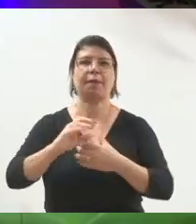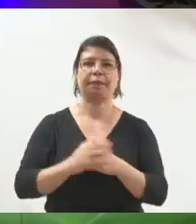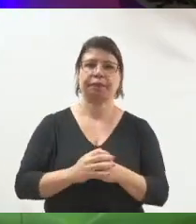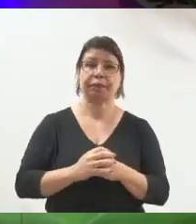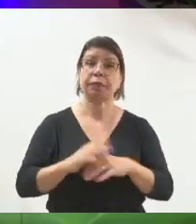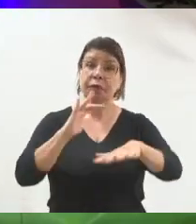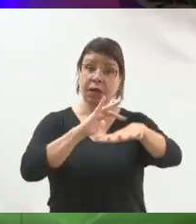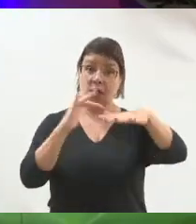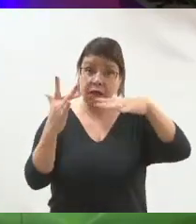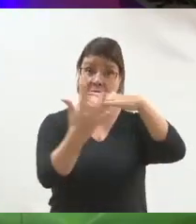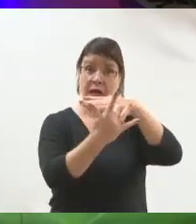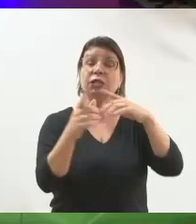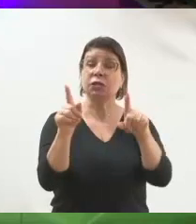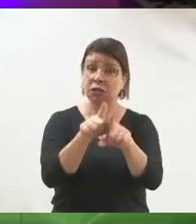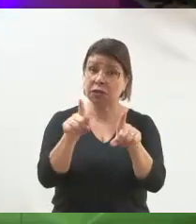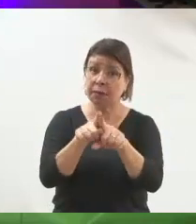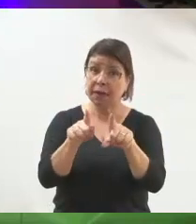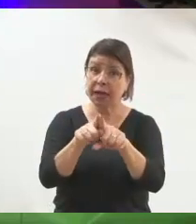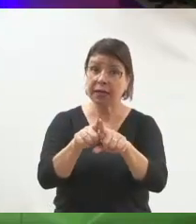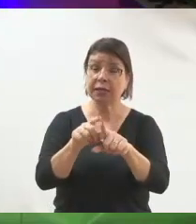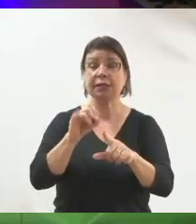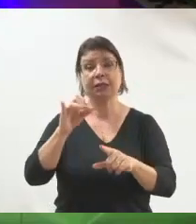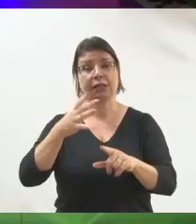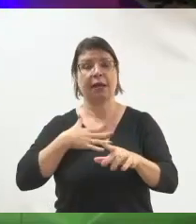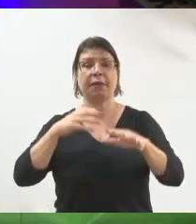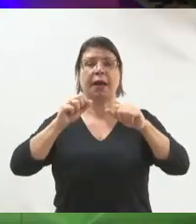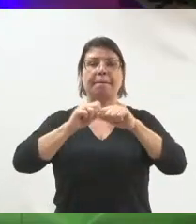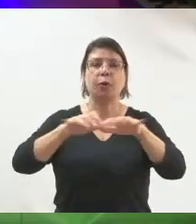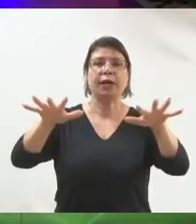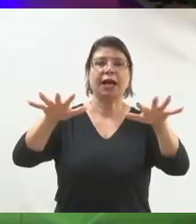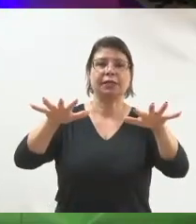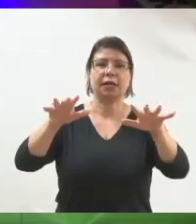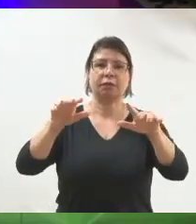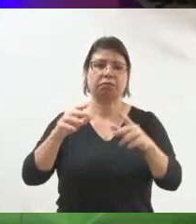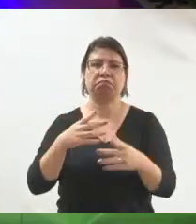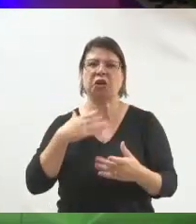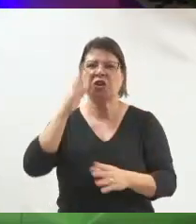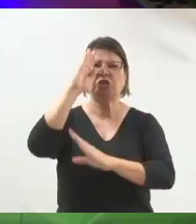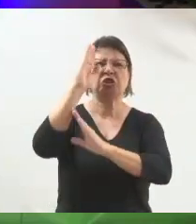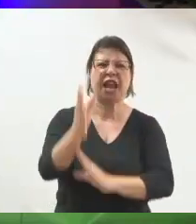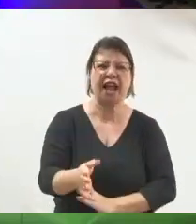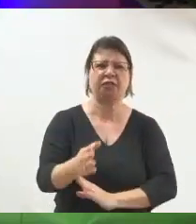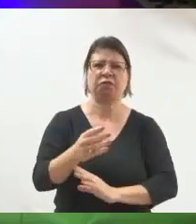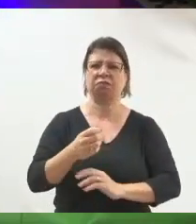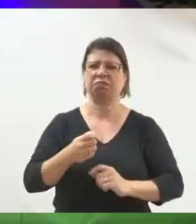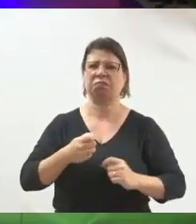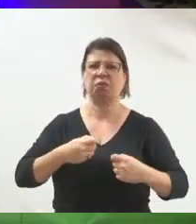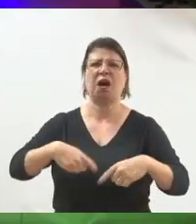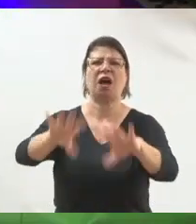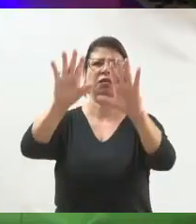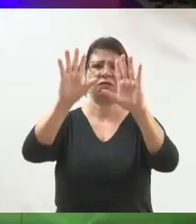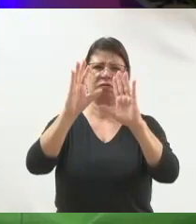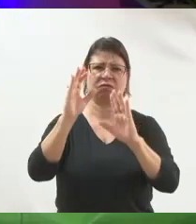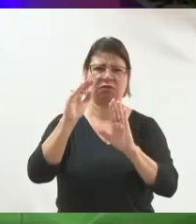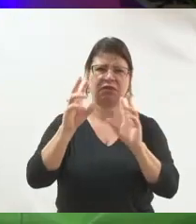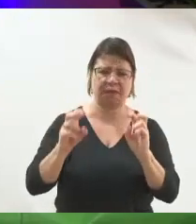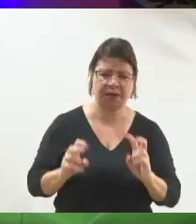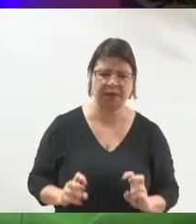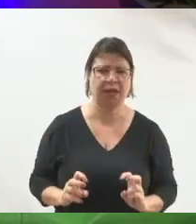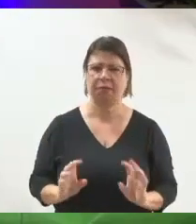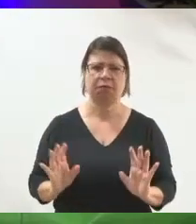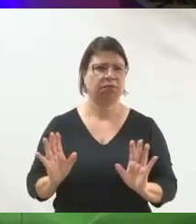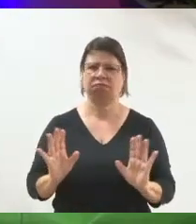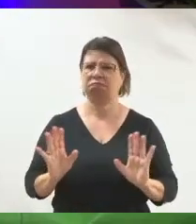social. Se na minha publicação da rede social eu já saí direto falando alguma coisa, empurrando o meu conteúdo igual ela abaixo de alguém,